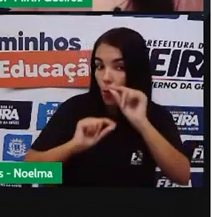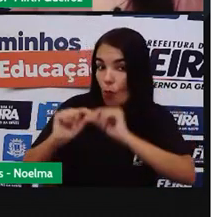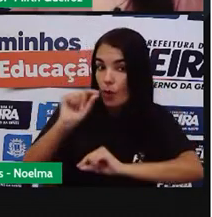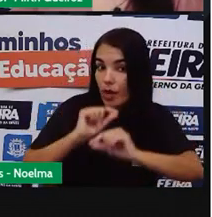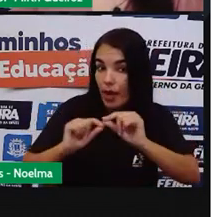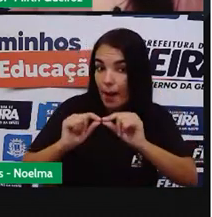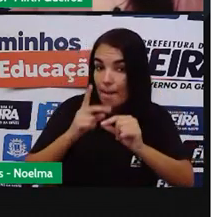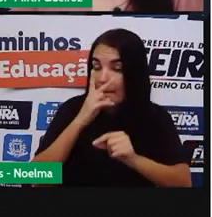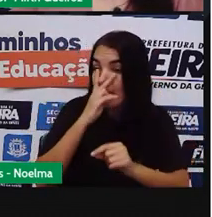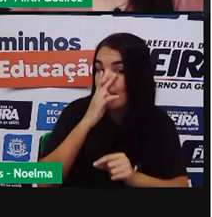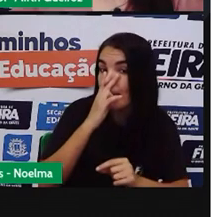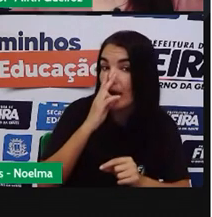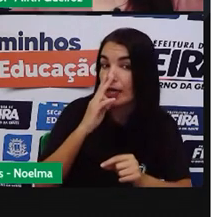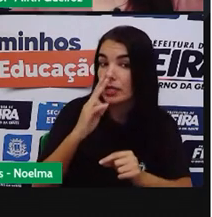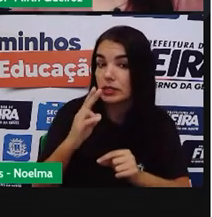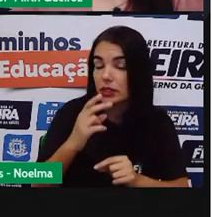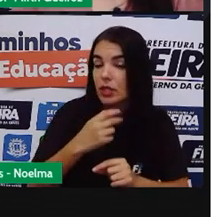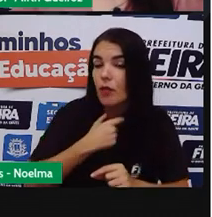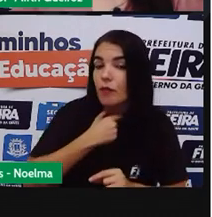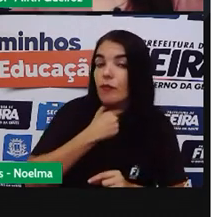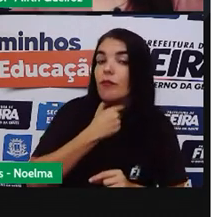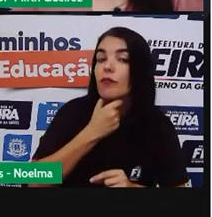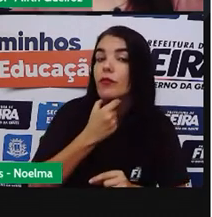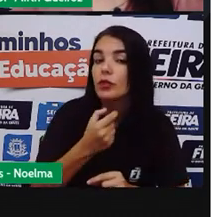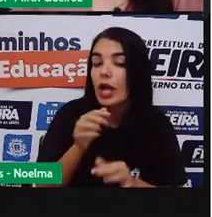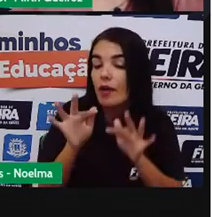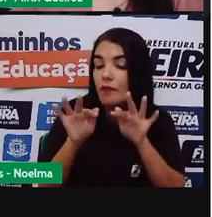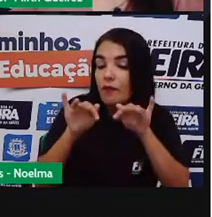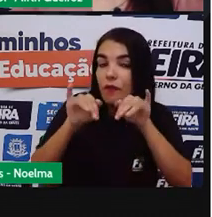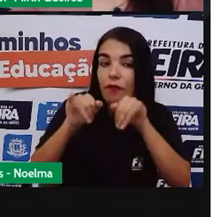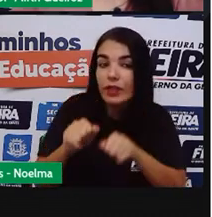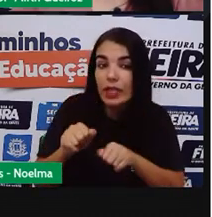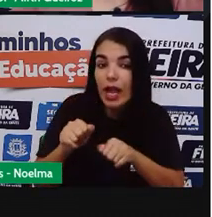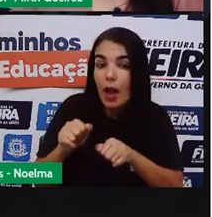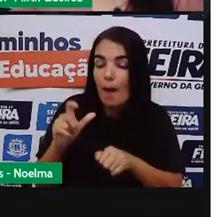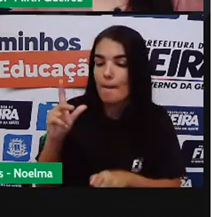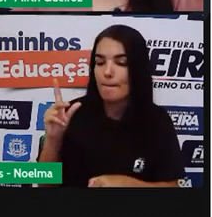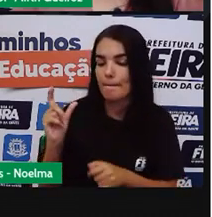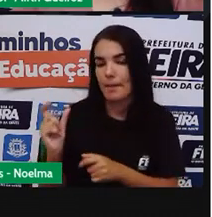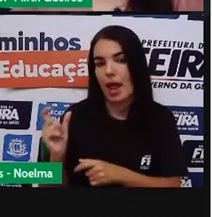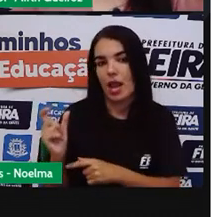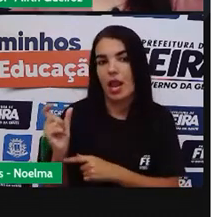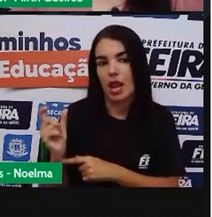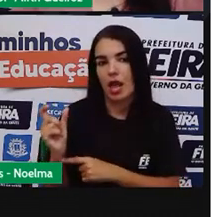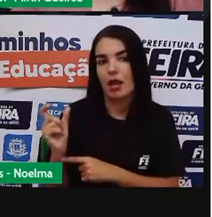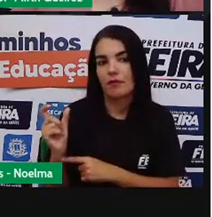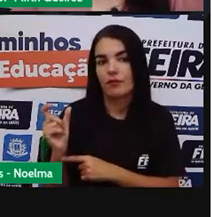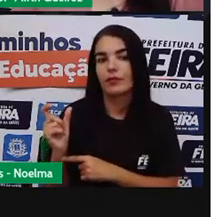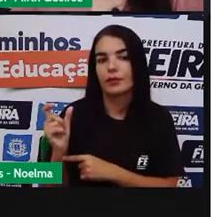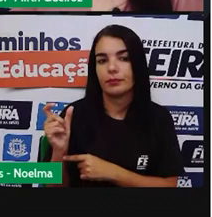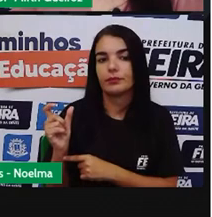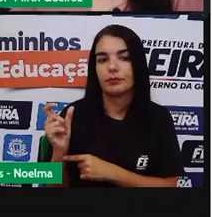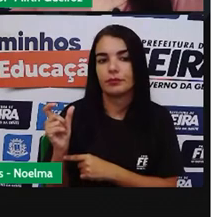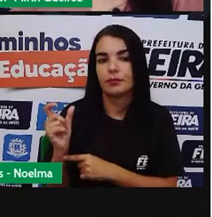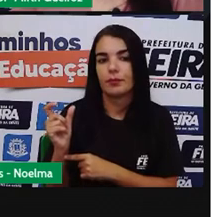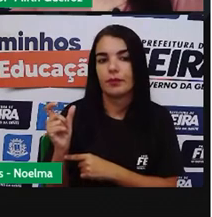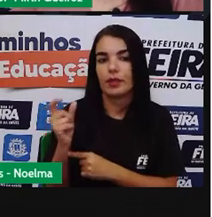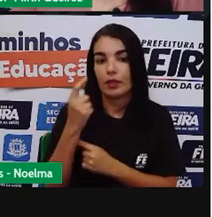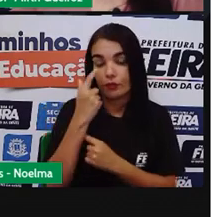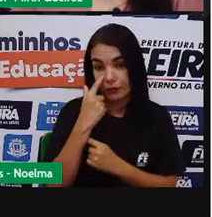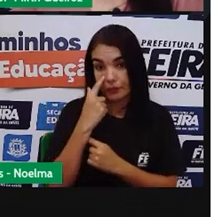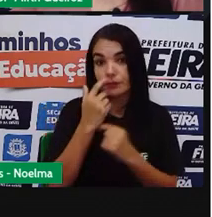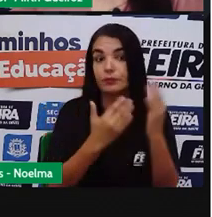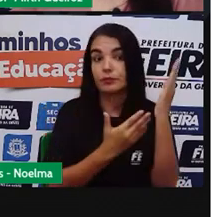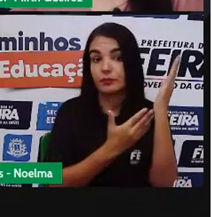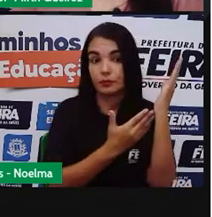Entre A funética Final da palavra Luar Ar Tá vendo? Mar Ar Viadante